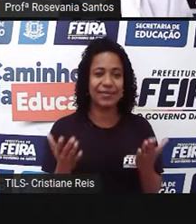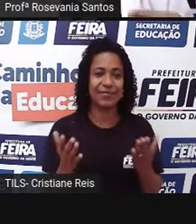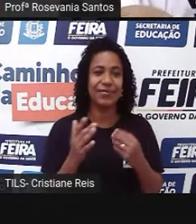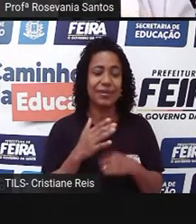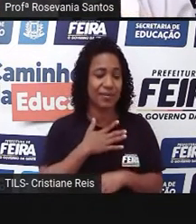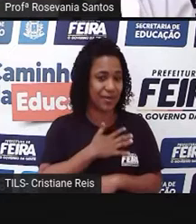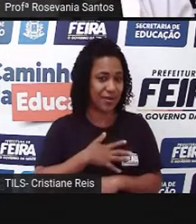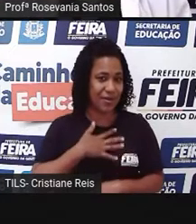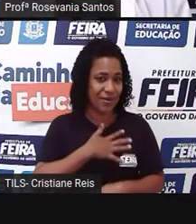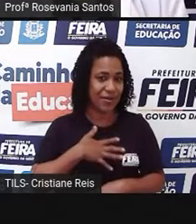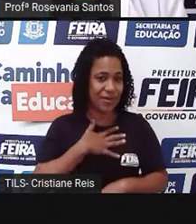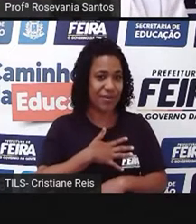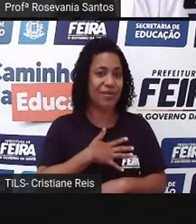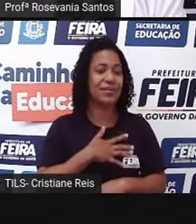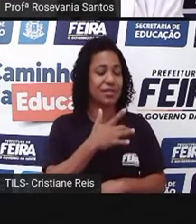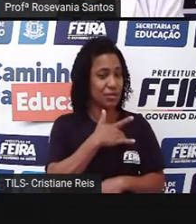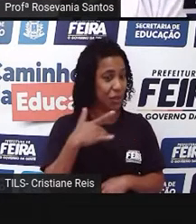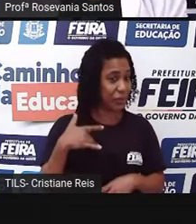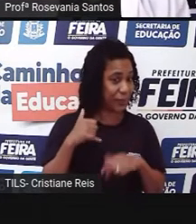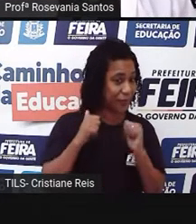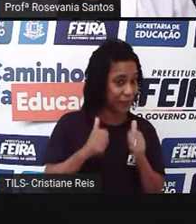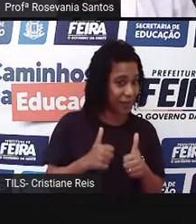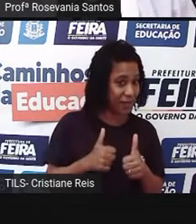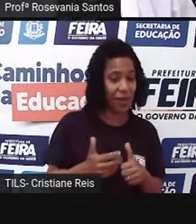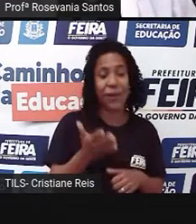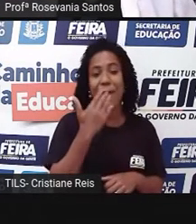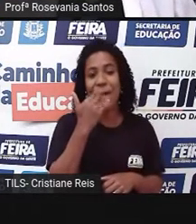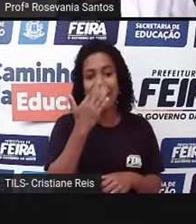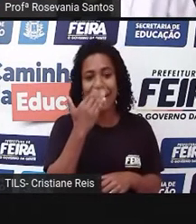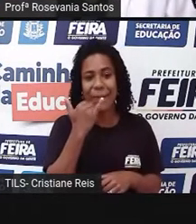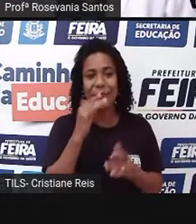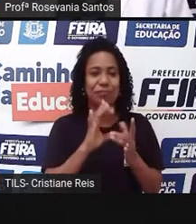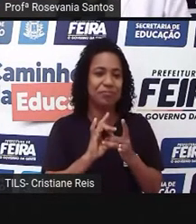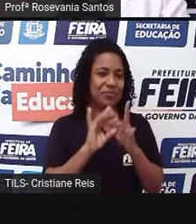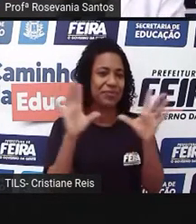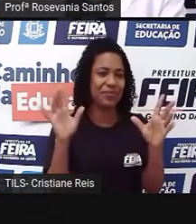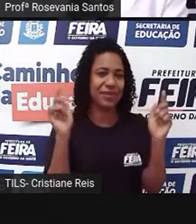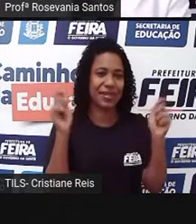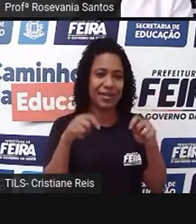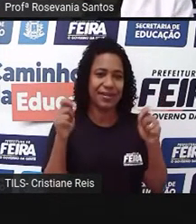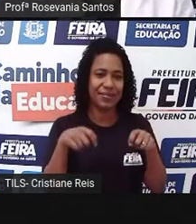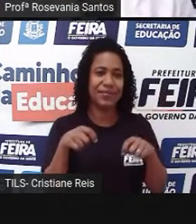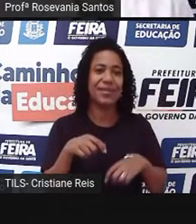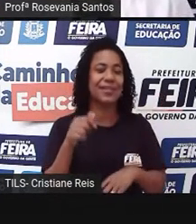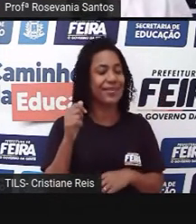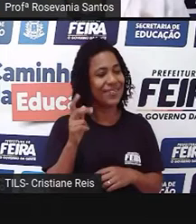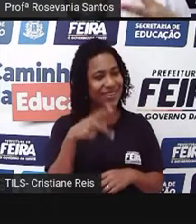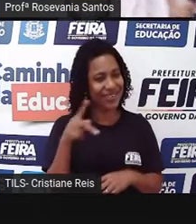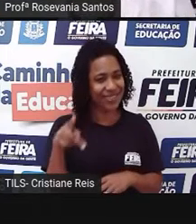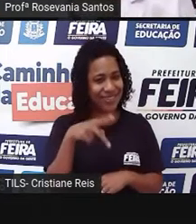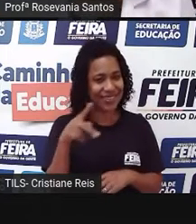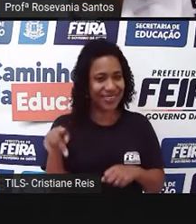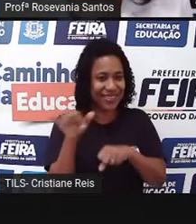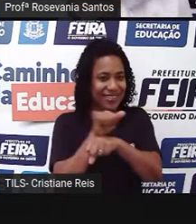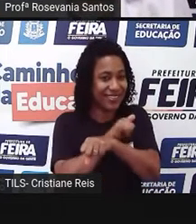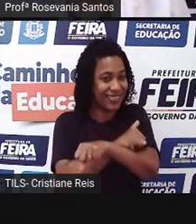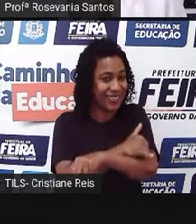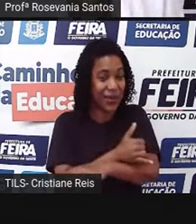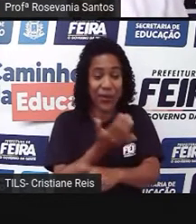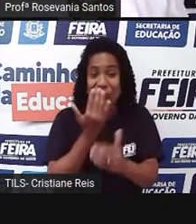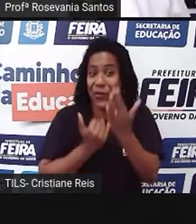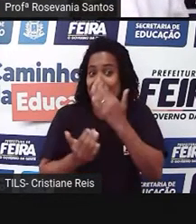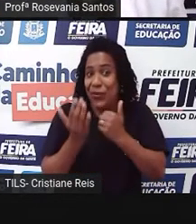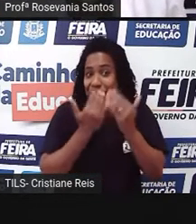gosta aí, pode, né, comer essas comidas aí, porque a Proja está um pouco gordinha, né, não pode se animar tanto com